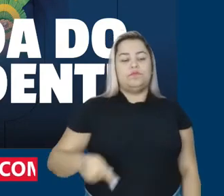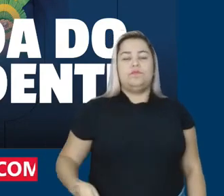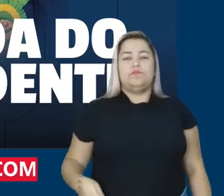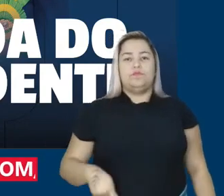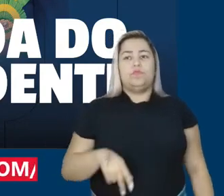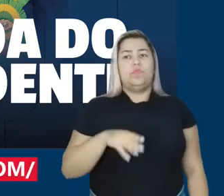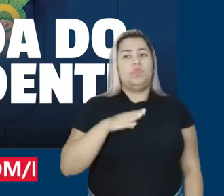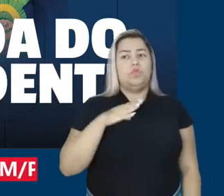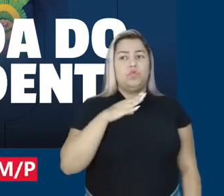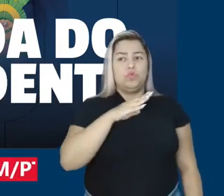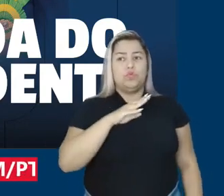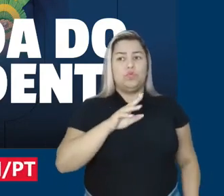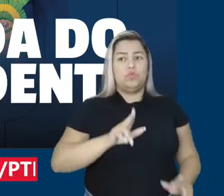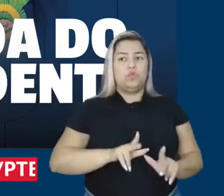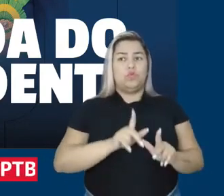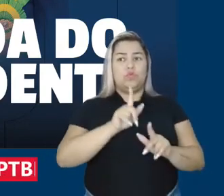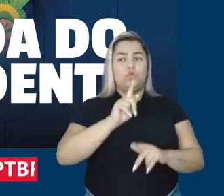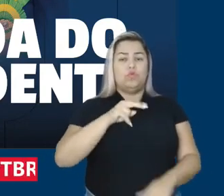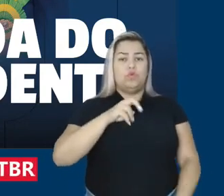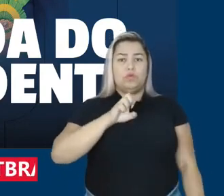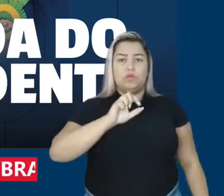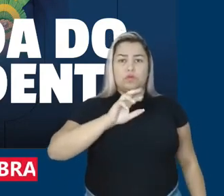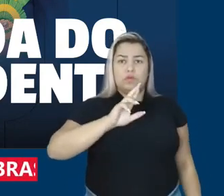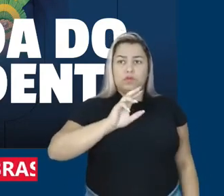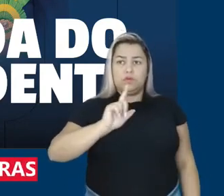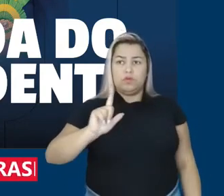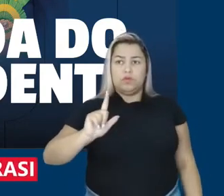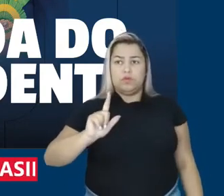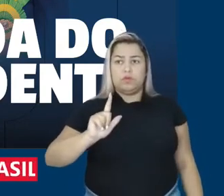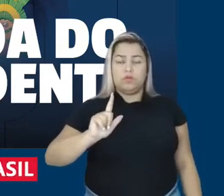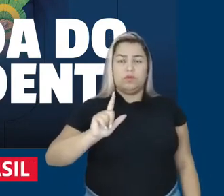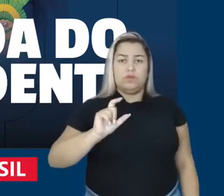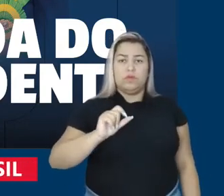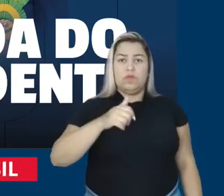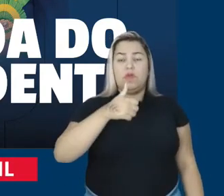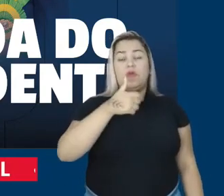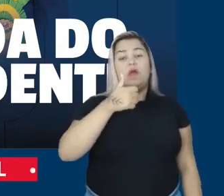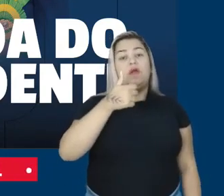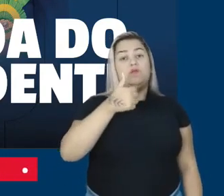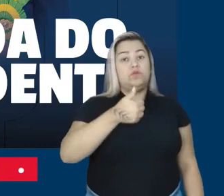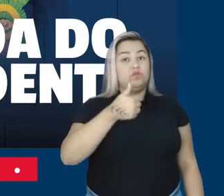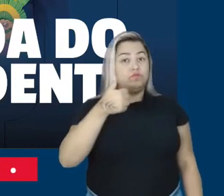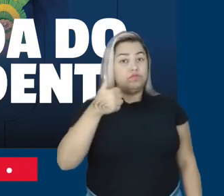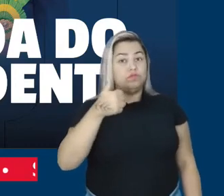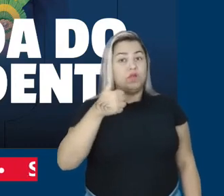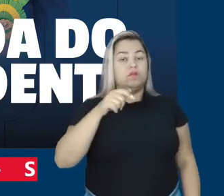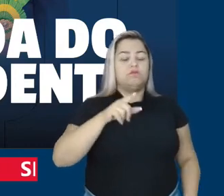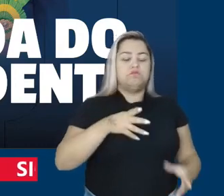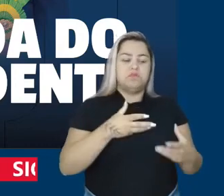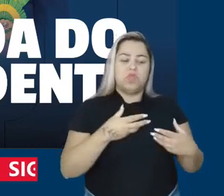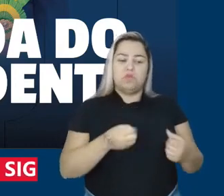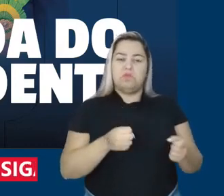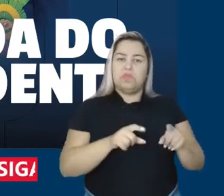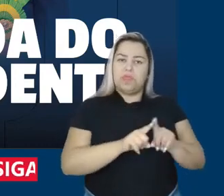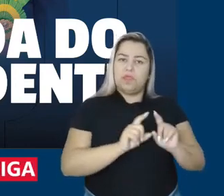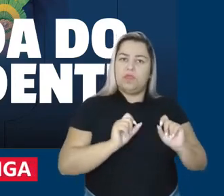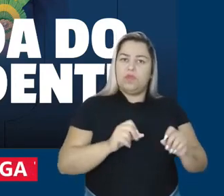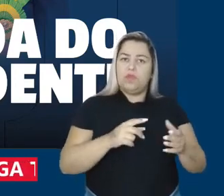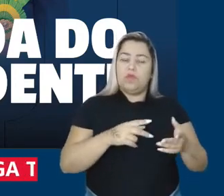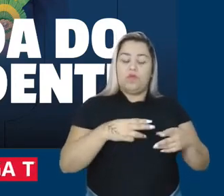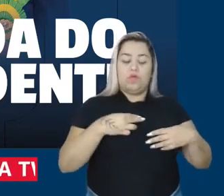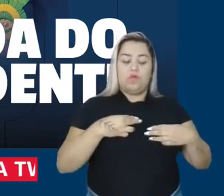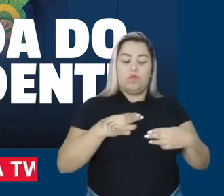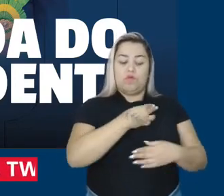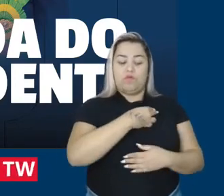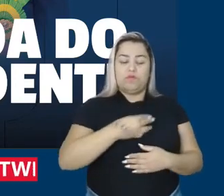Exército, do quartel general do Exército. Às três da tarde, o presidente Lula recebe o ministro da Secretaria